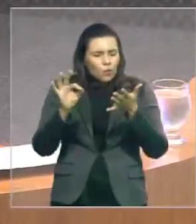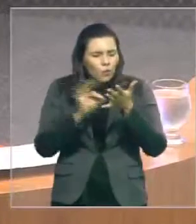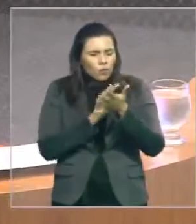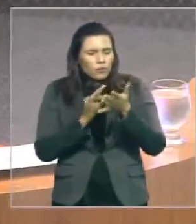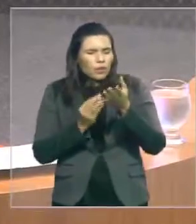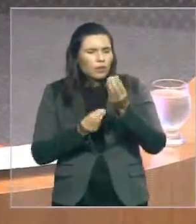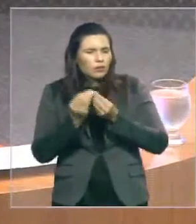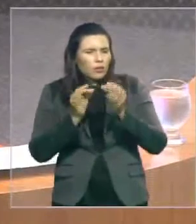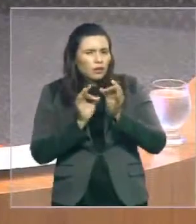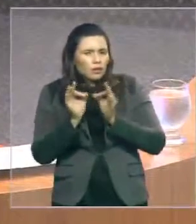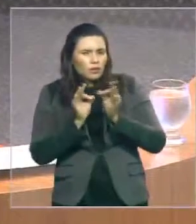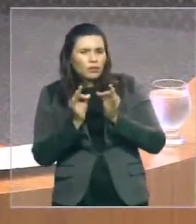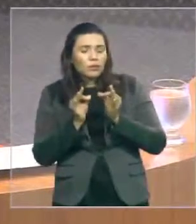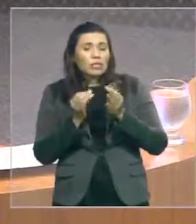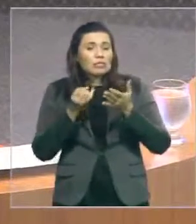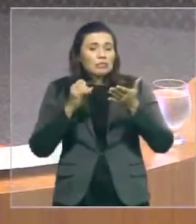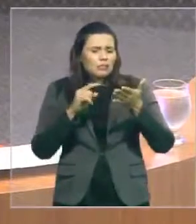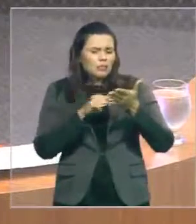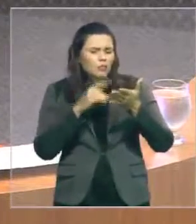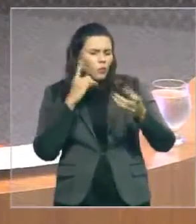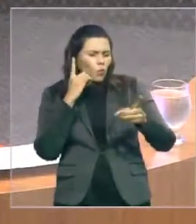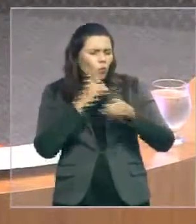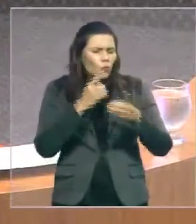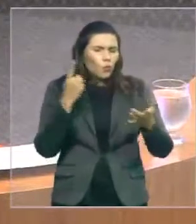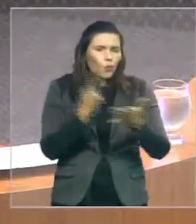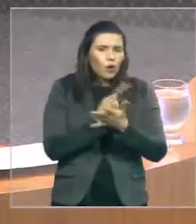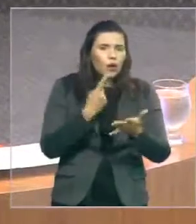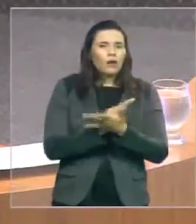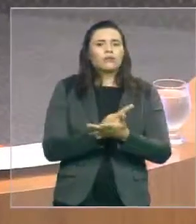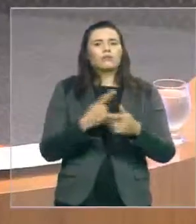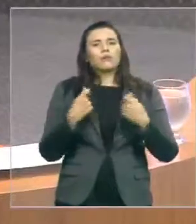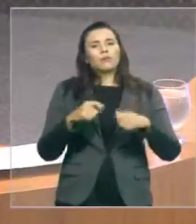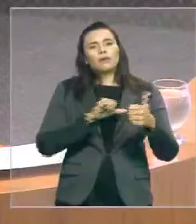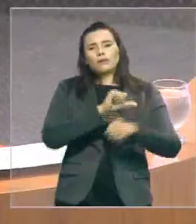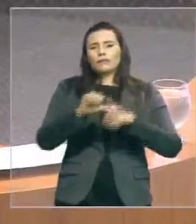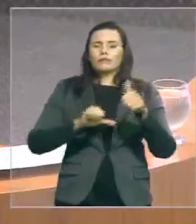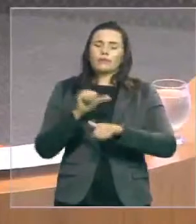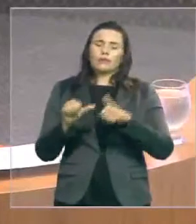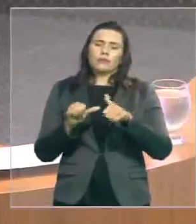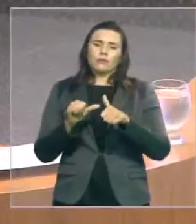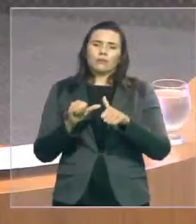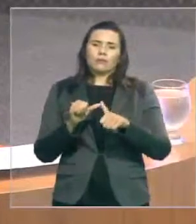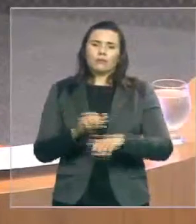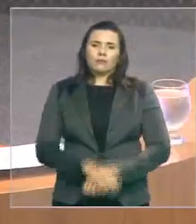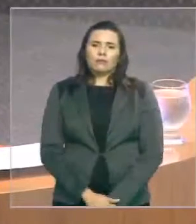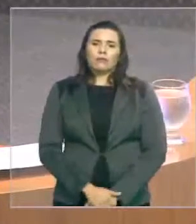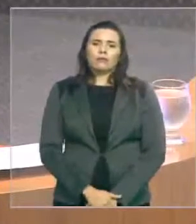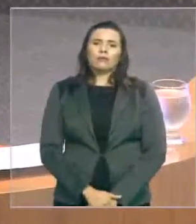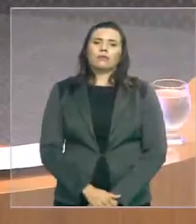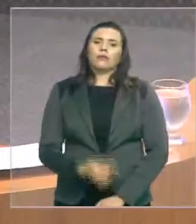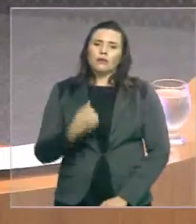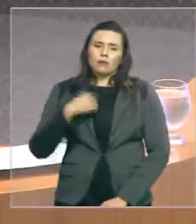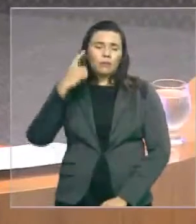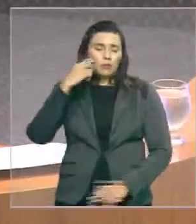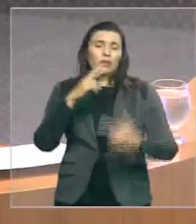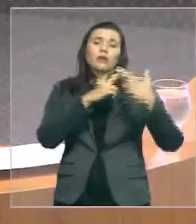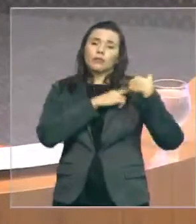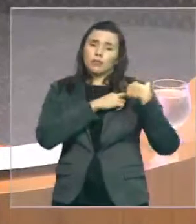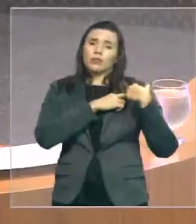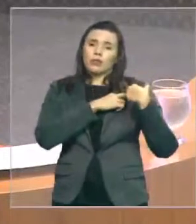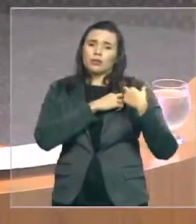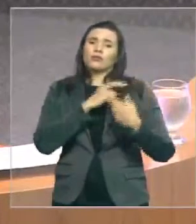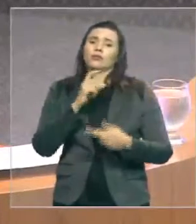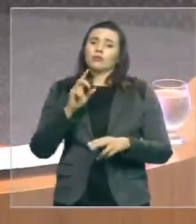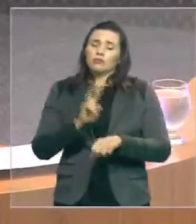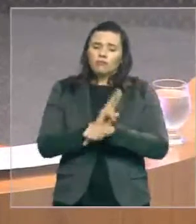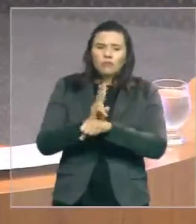identifique irregularidades, ele tem que intervir. Esse é o papel de quem fiscaliza. E a Secretaria de Segurança Pública